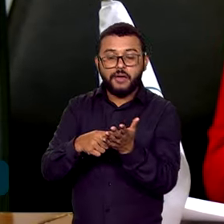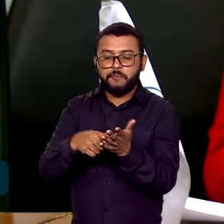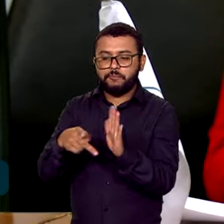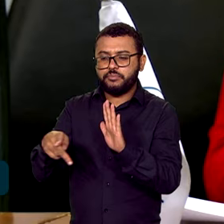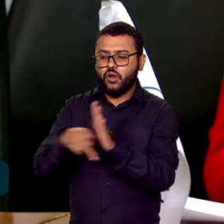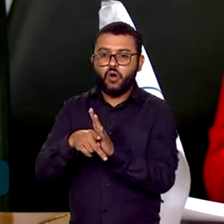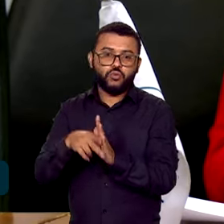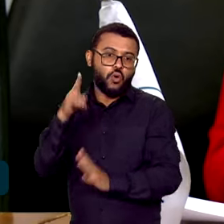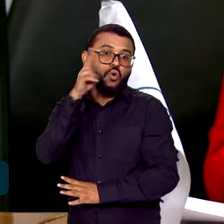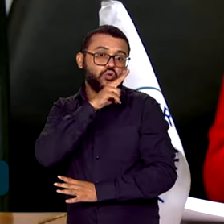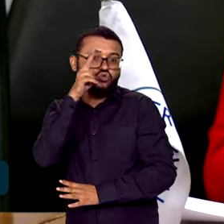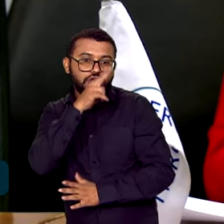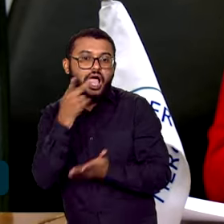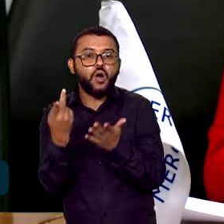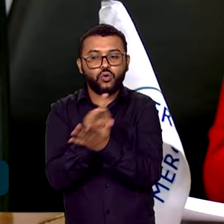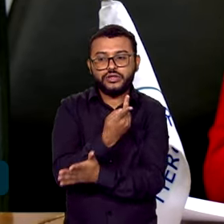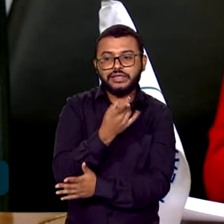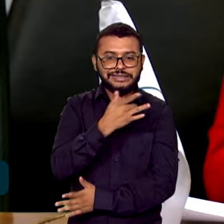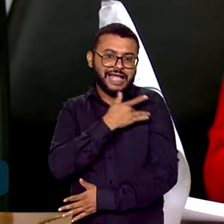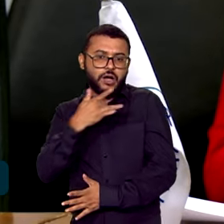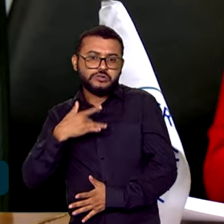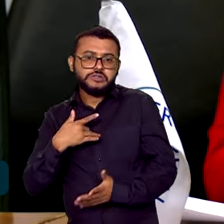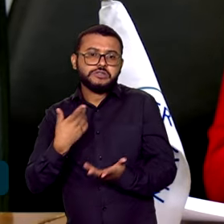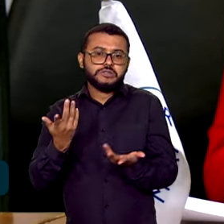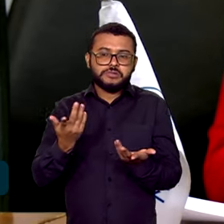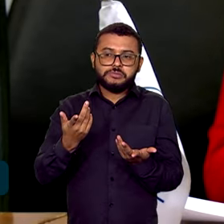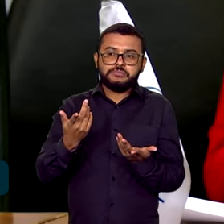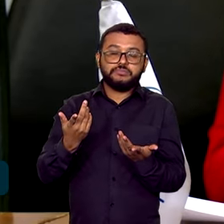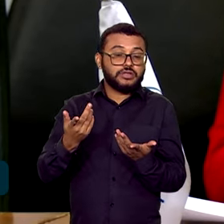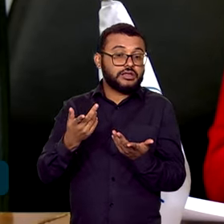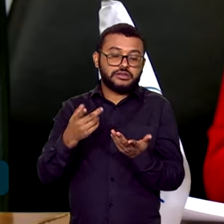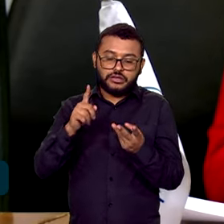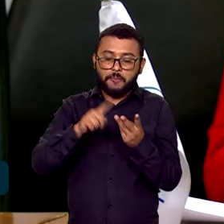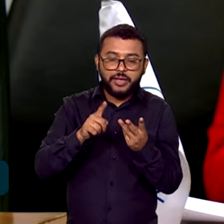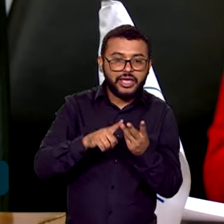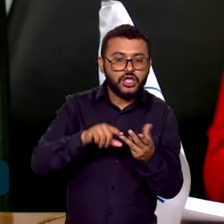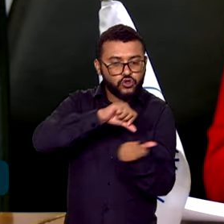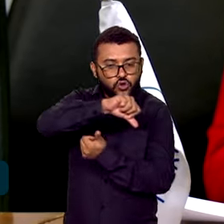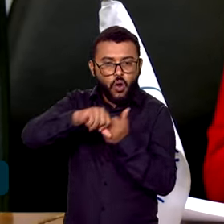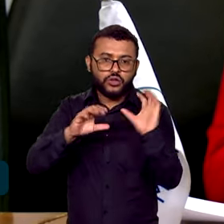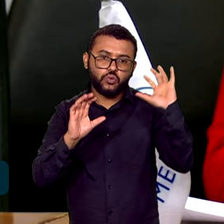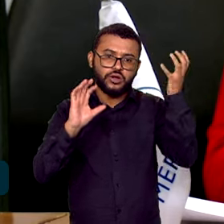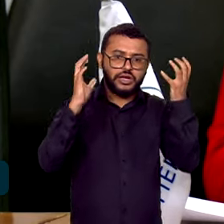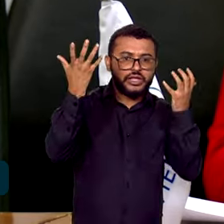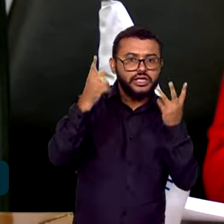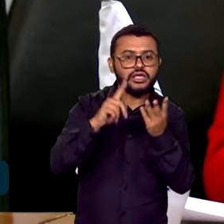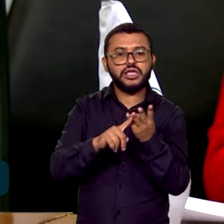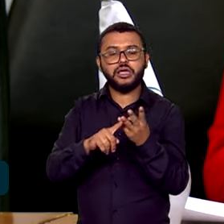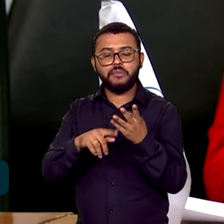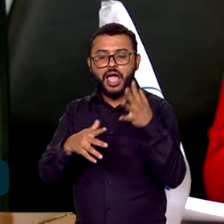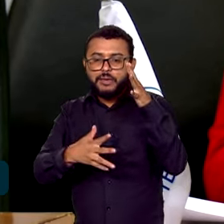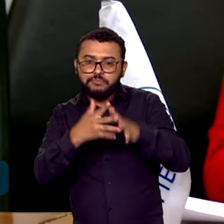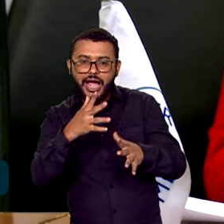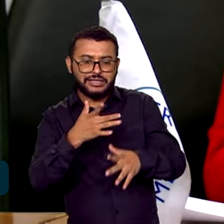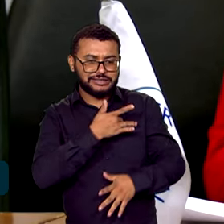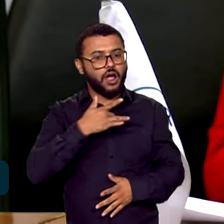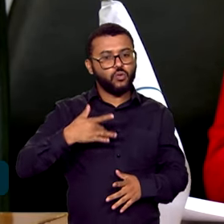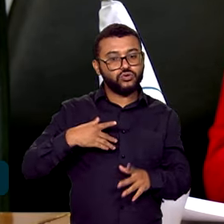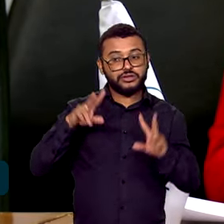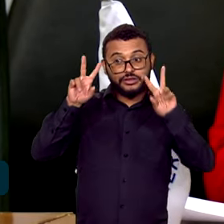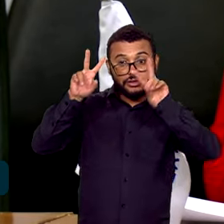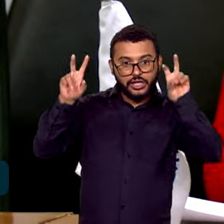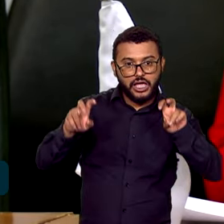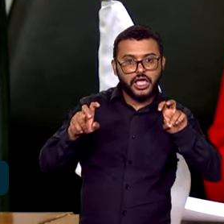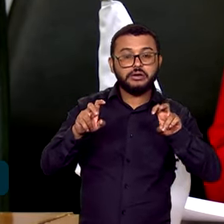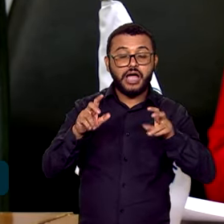emergências sanitárias, da questão da mudança climática e seus impactos na saúde. Cada